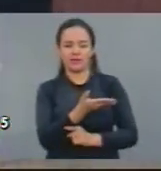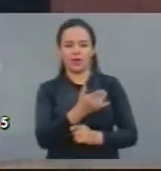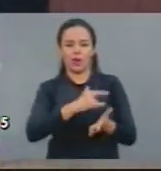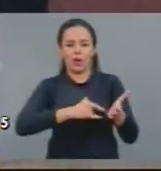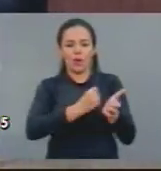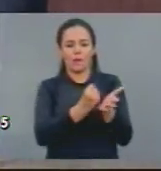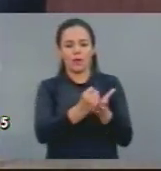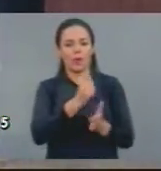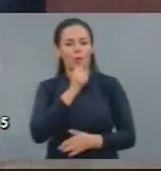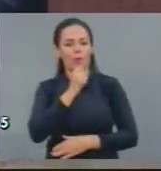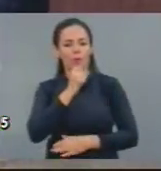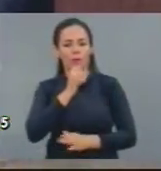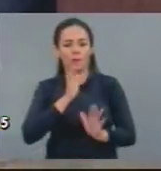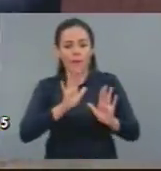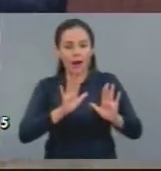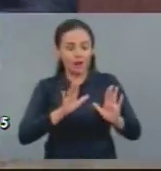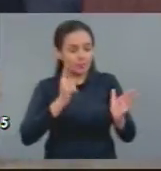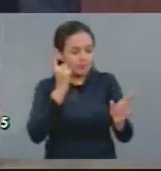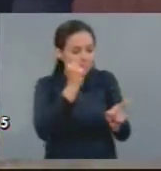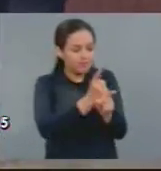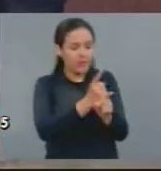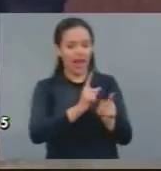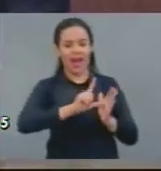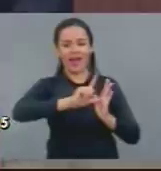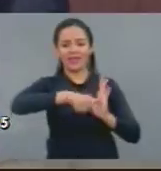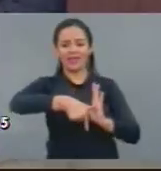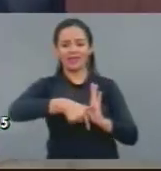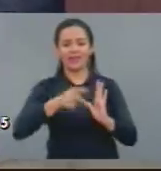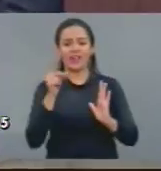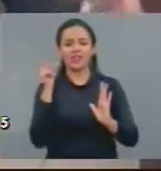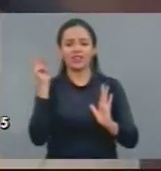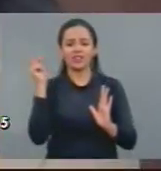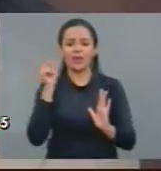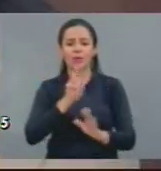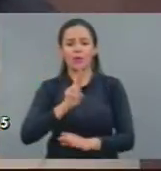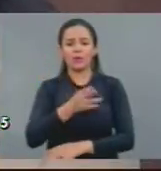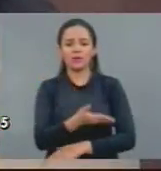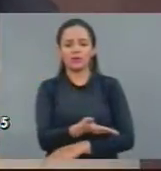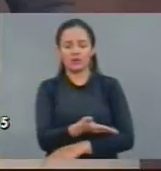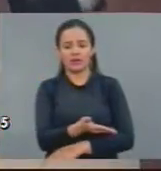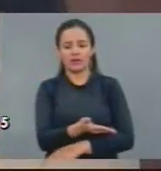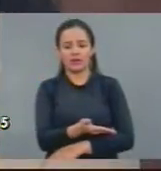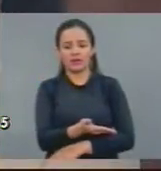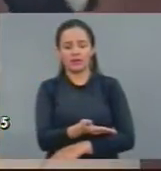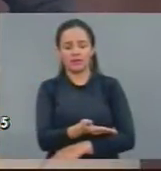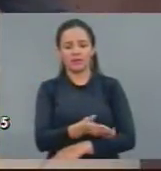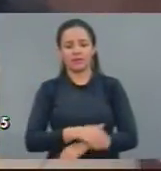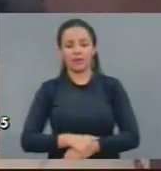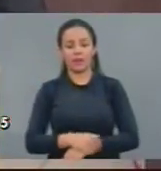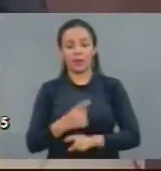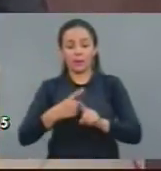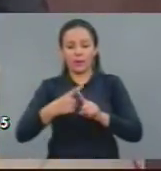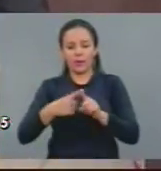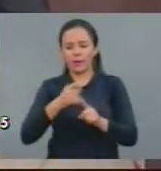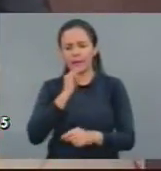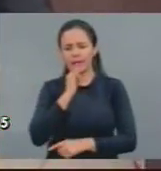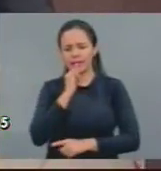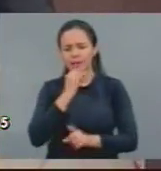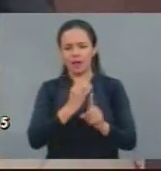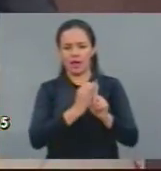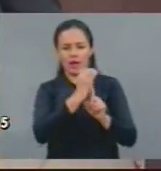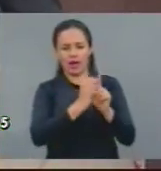Não permitir realmente contraditório é manter o calendário, por exemplo,